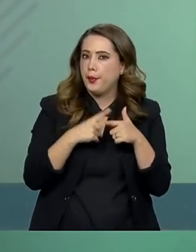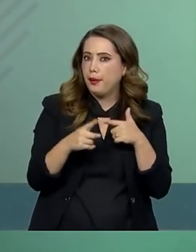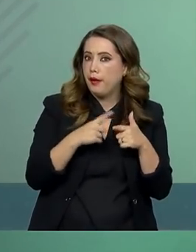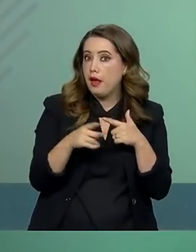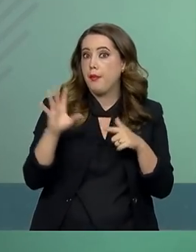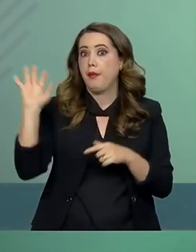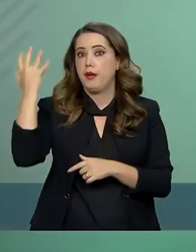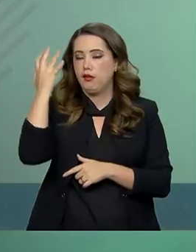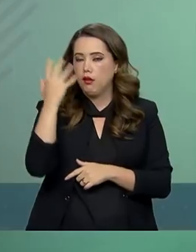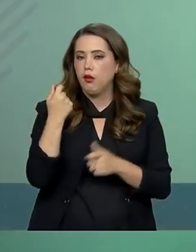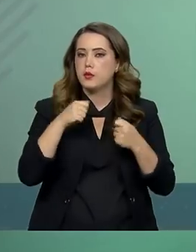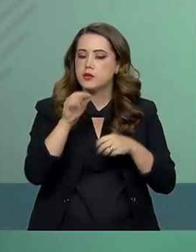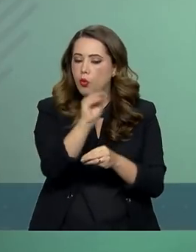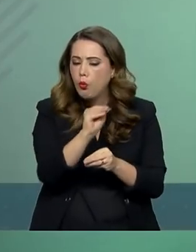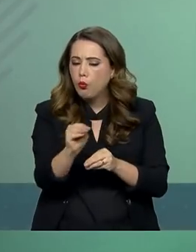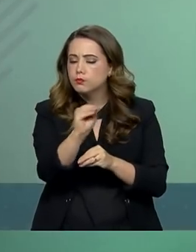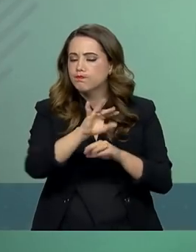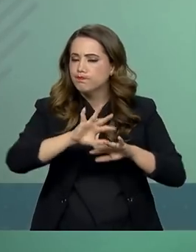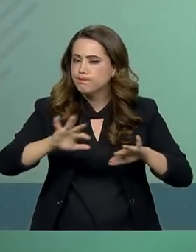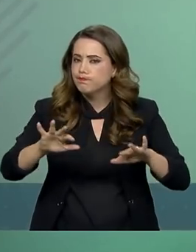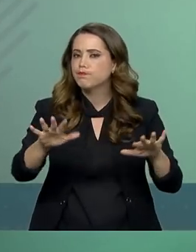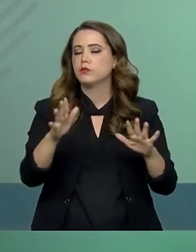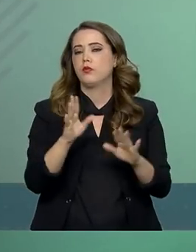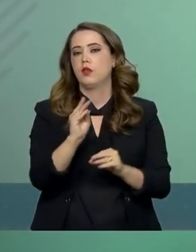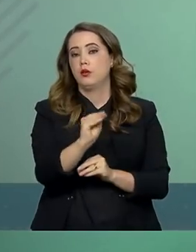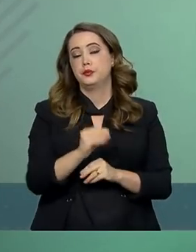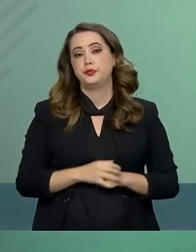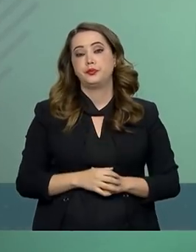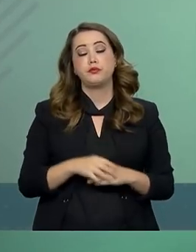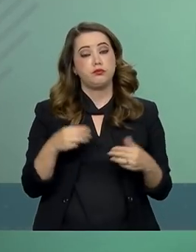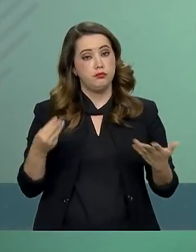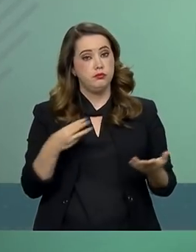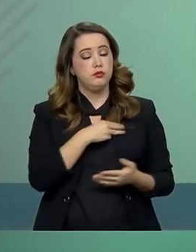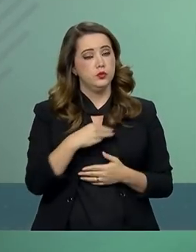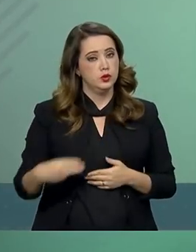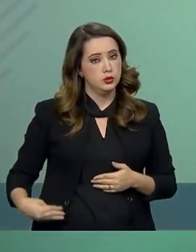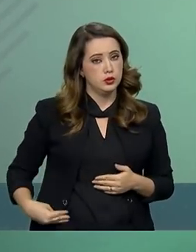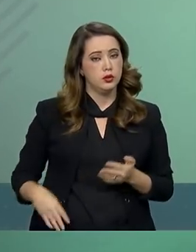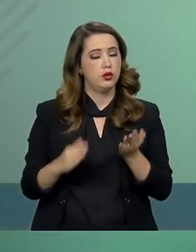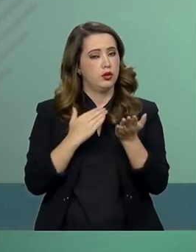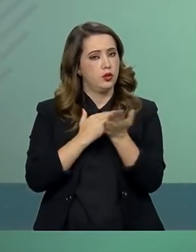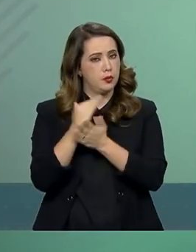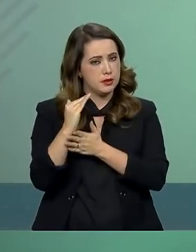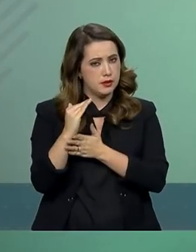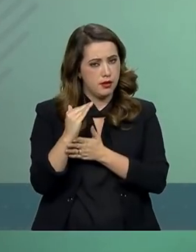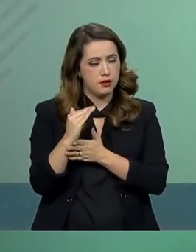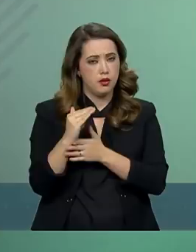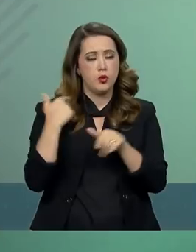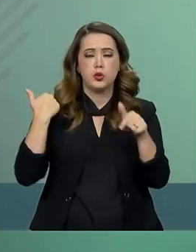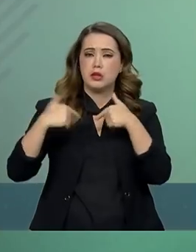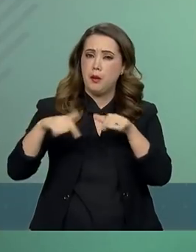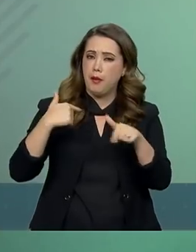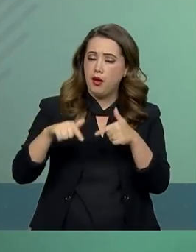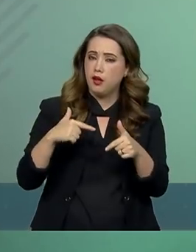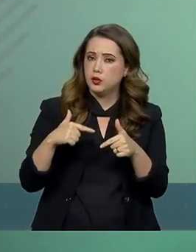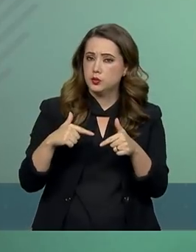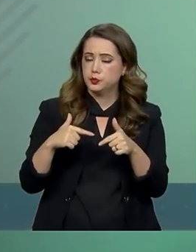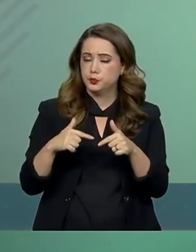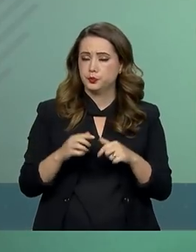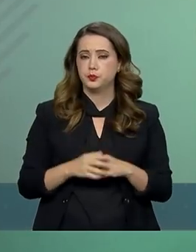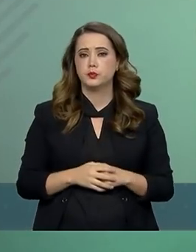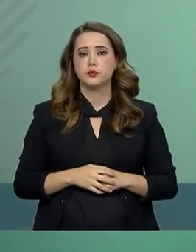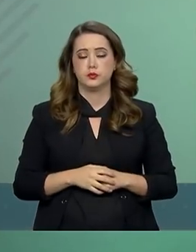ambiental. O ministro lançará a iniciativa de, abro aspas,